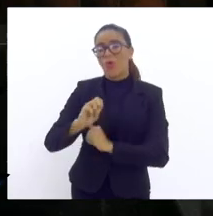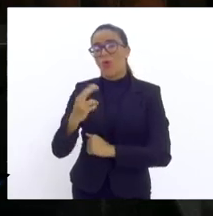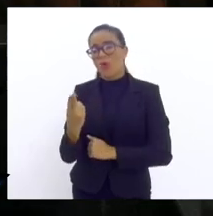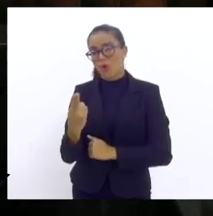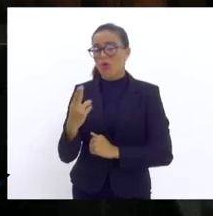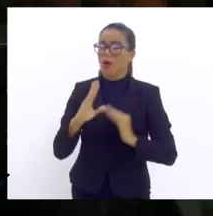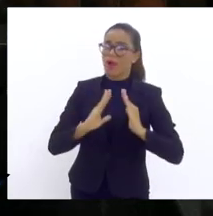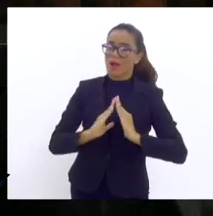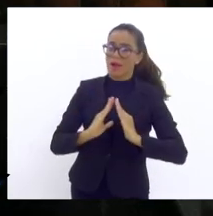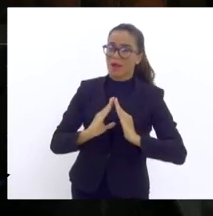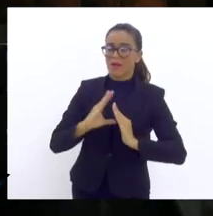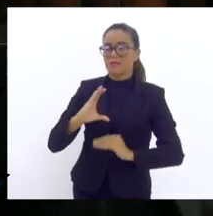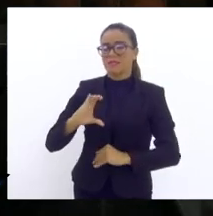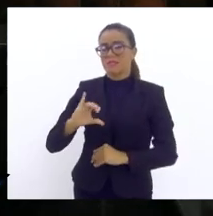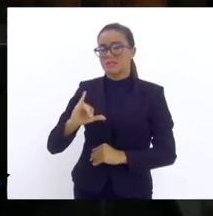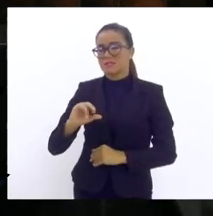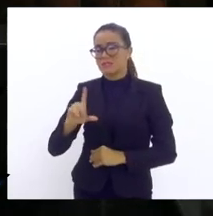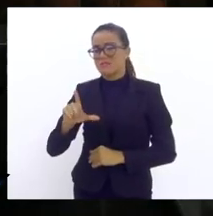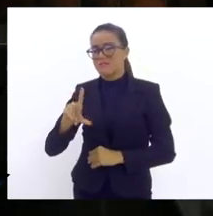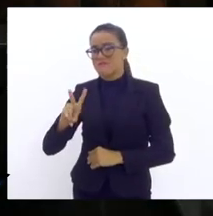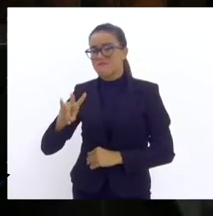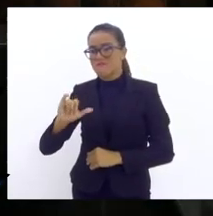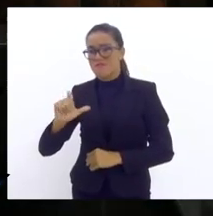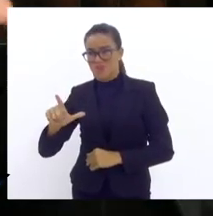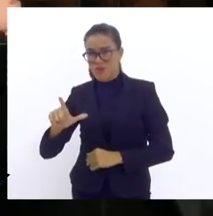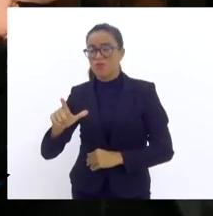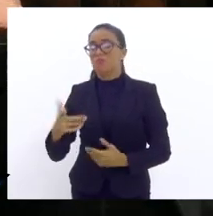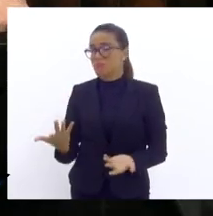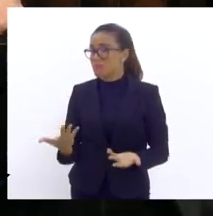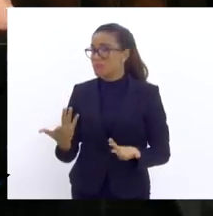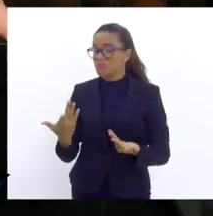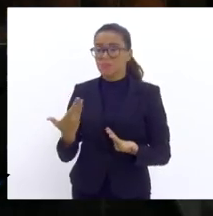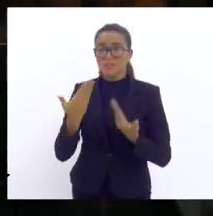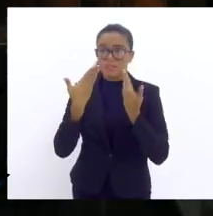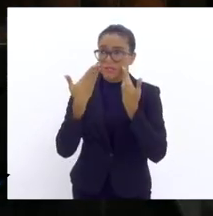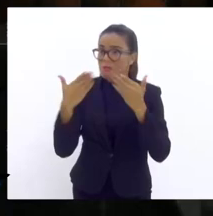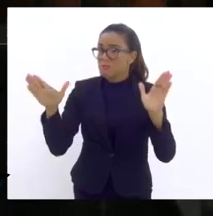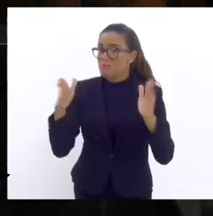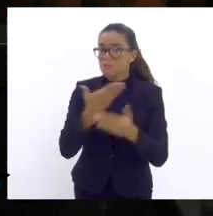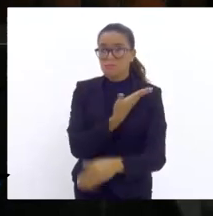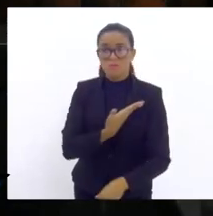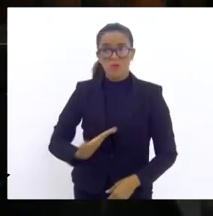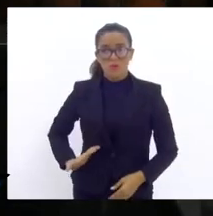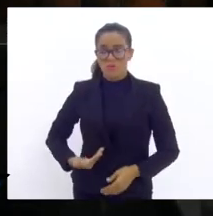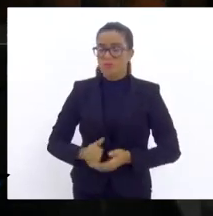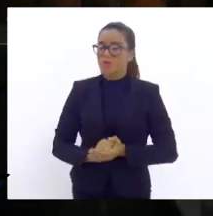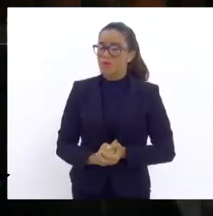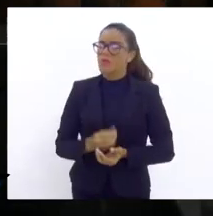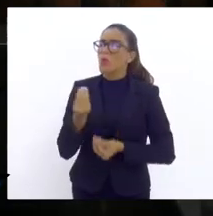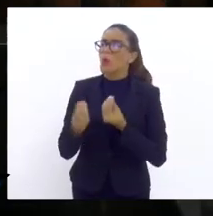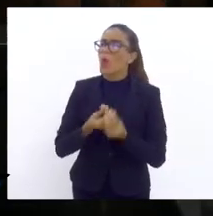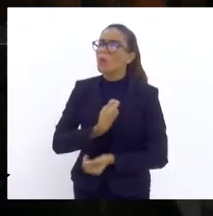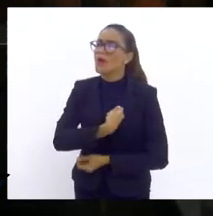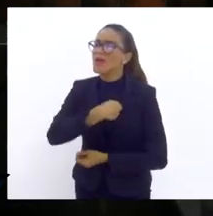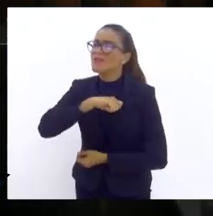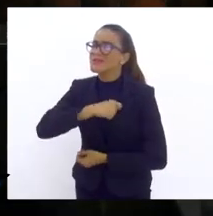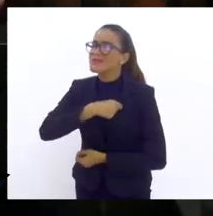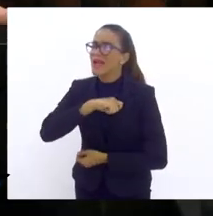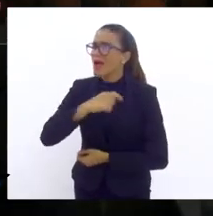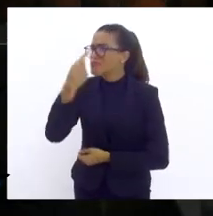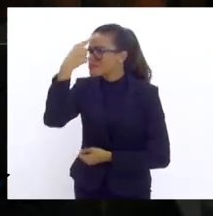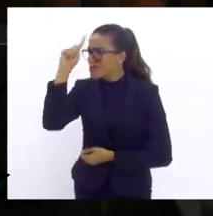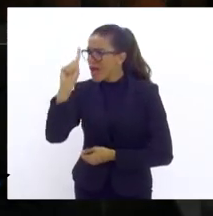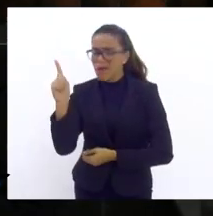Casa Civil. o contrato de concessão tem que ser público. Porque, senão, como é que vai fiscalizar sem saber as